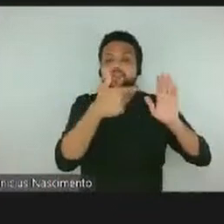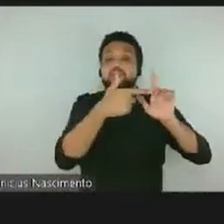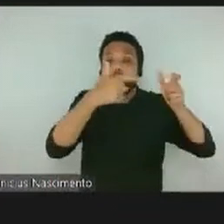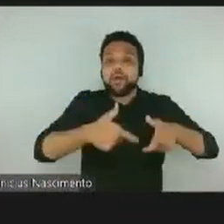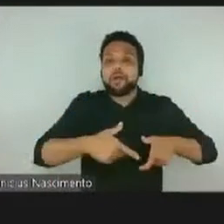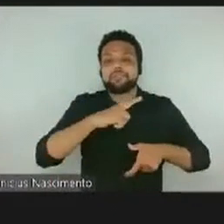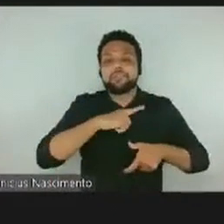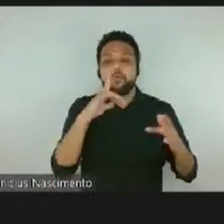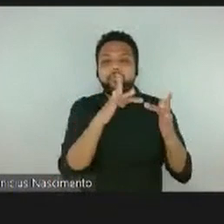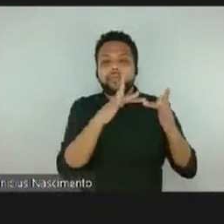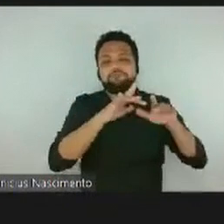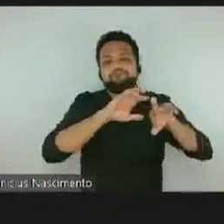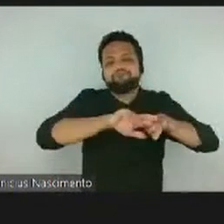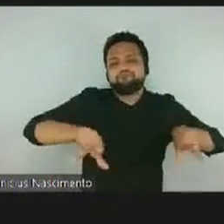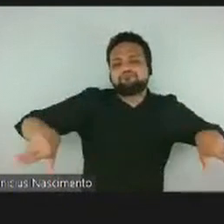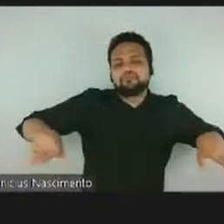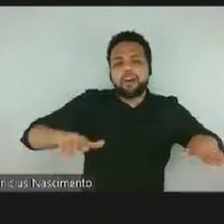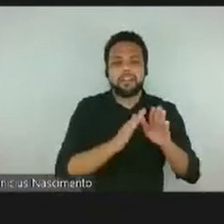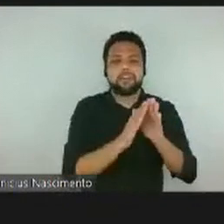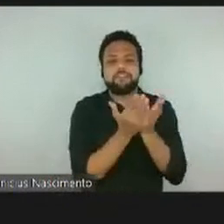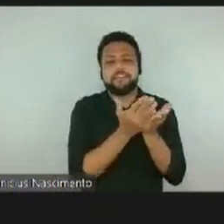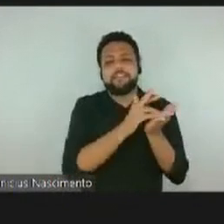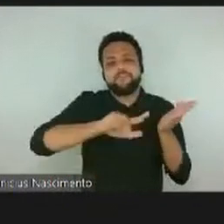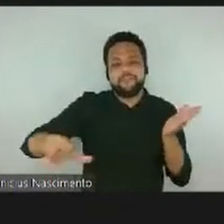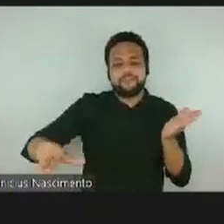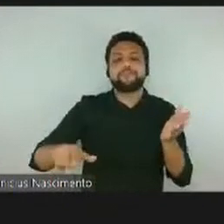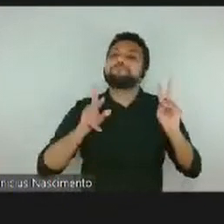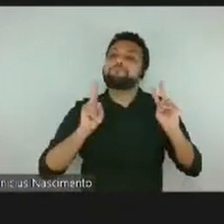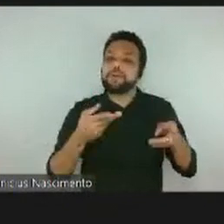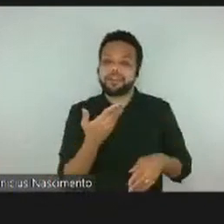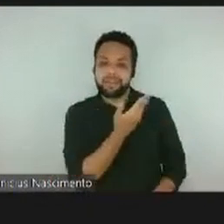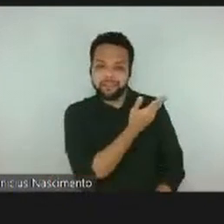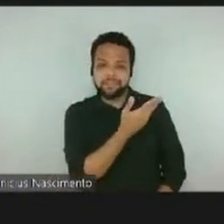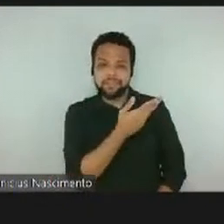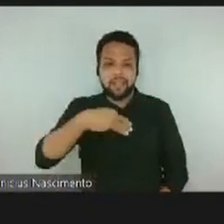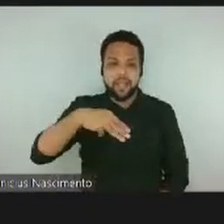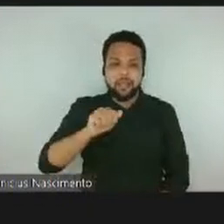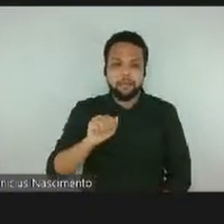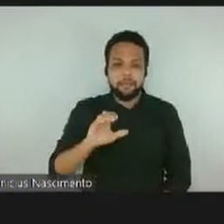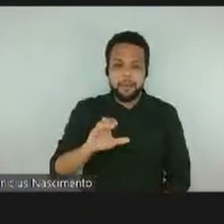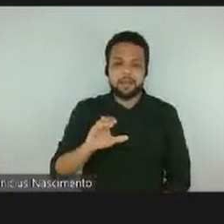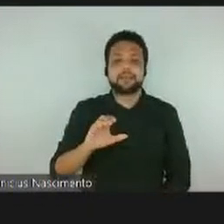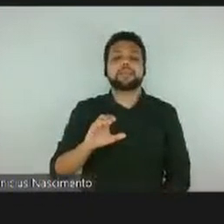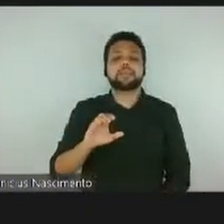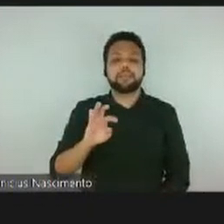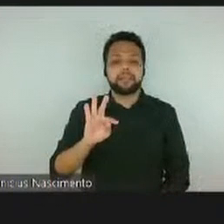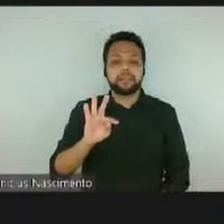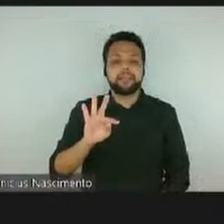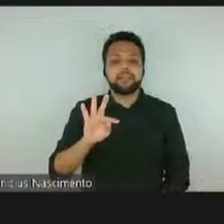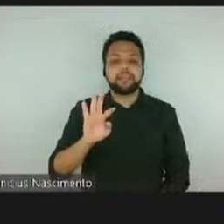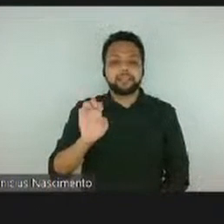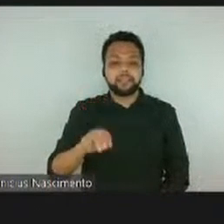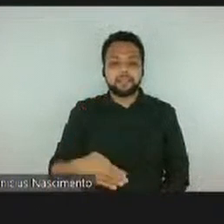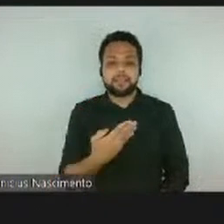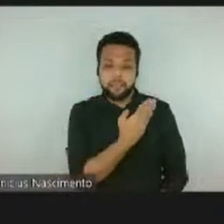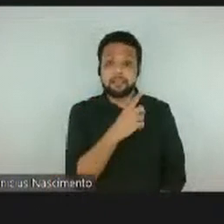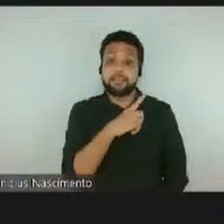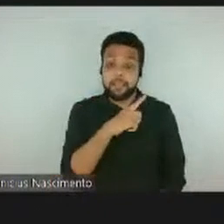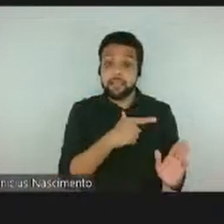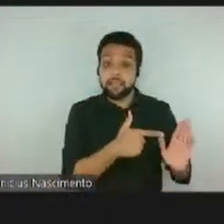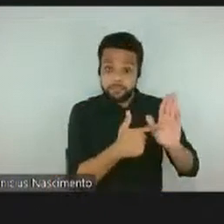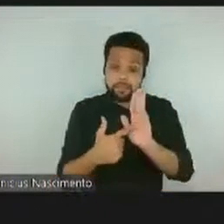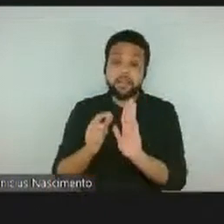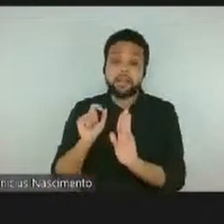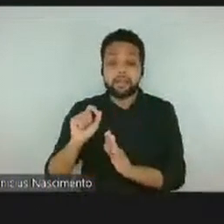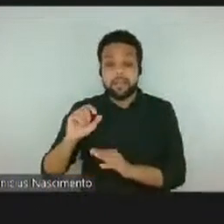com várias publicações, inclusive essa que está na tela, o Mark Tem, e está na exposição com curadoria da Carmen e do